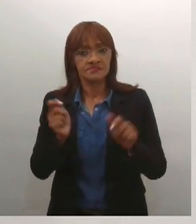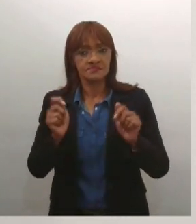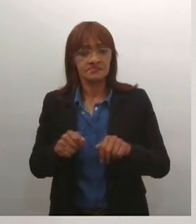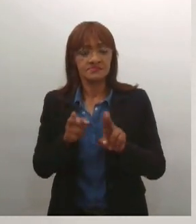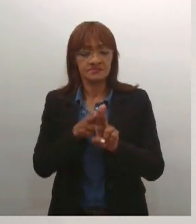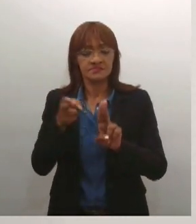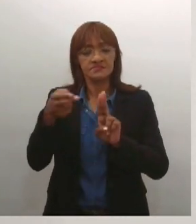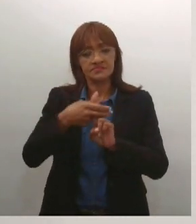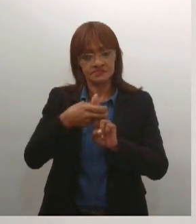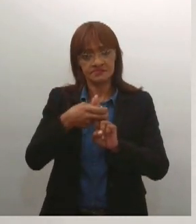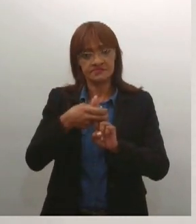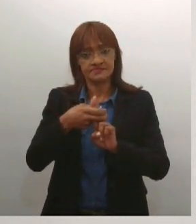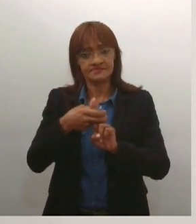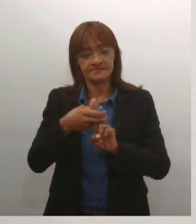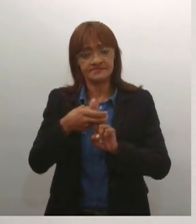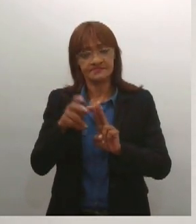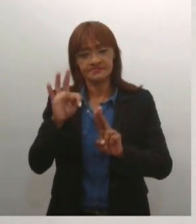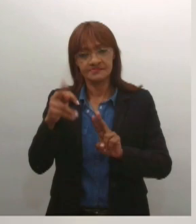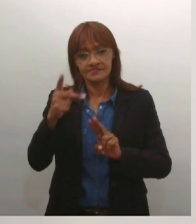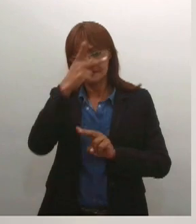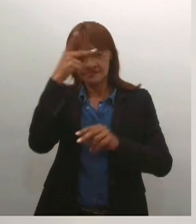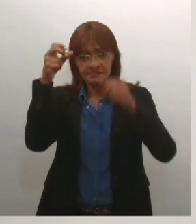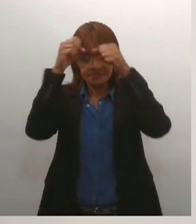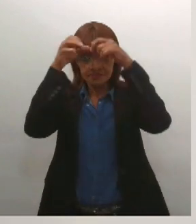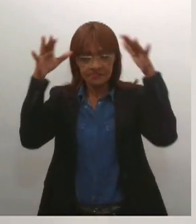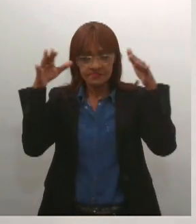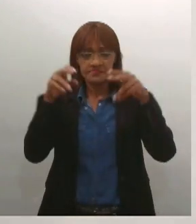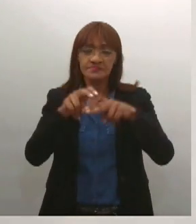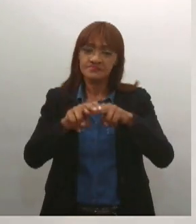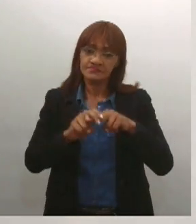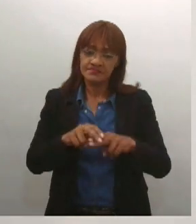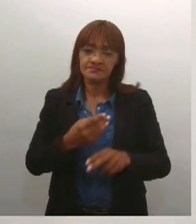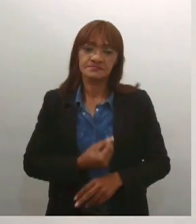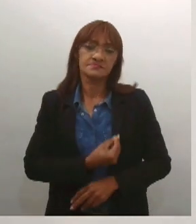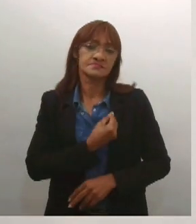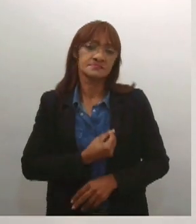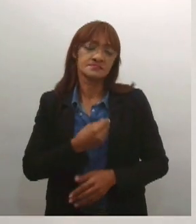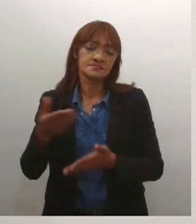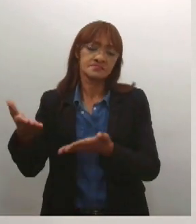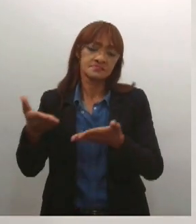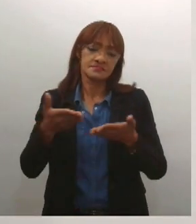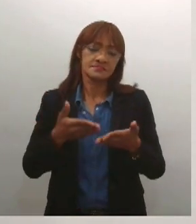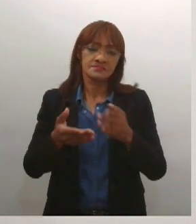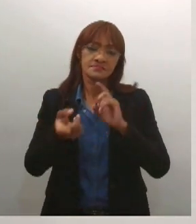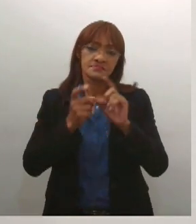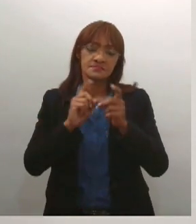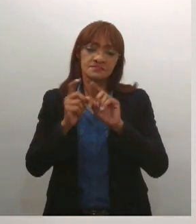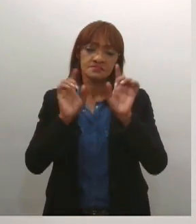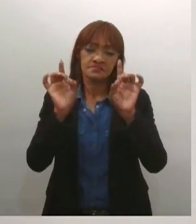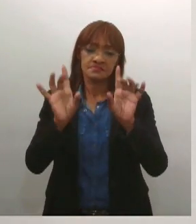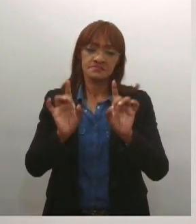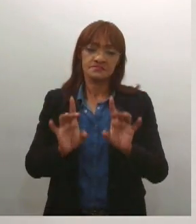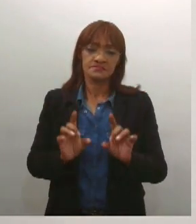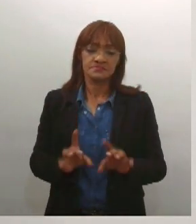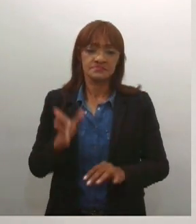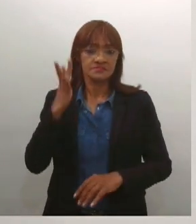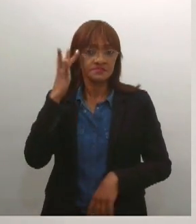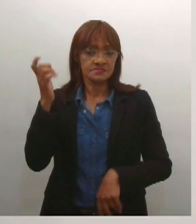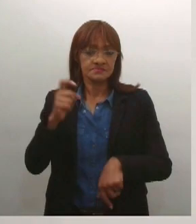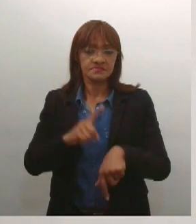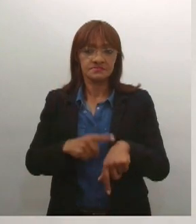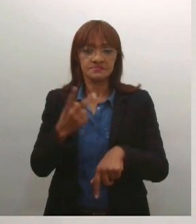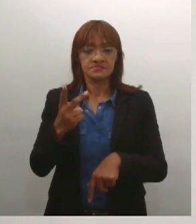autistas. Portanto, não deixem de participar dessa sessão especial. amanhã, às 14 horas,